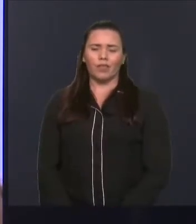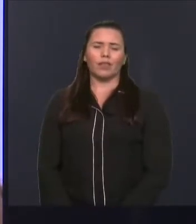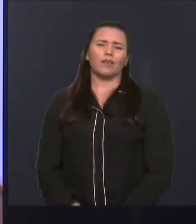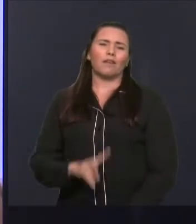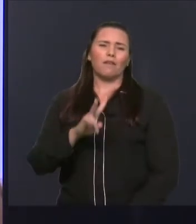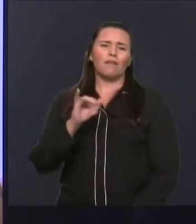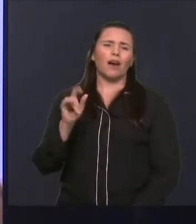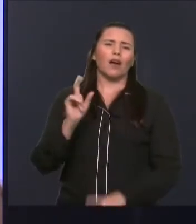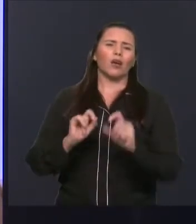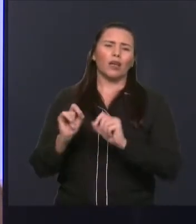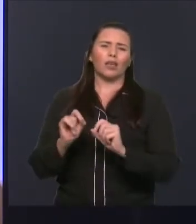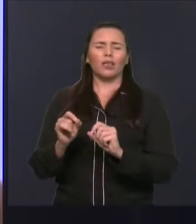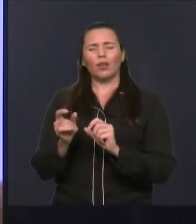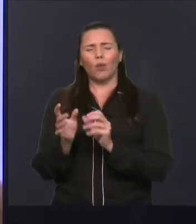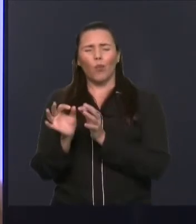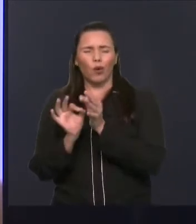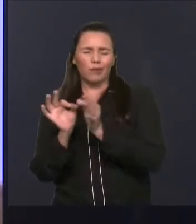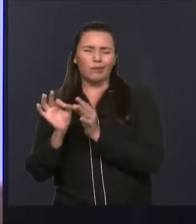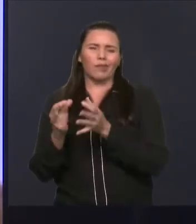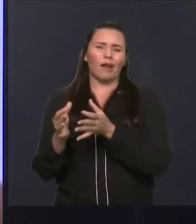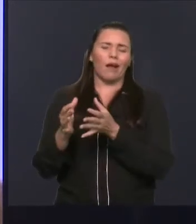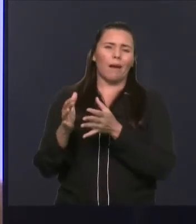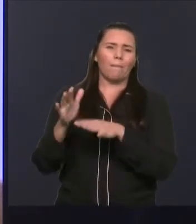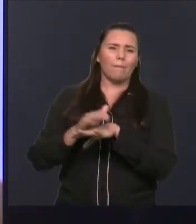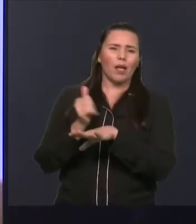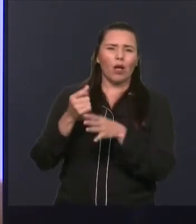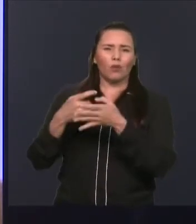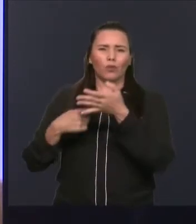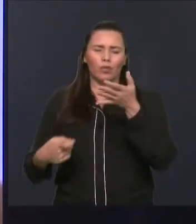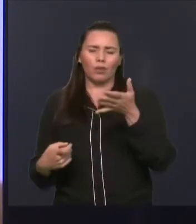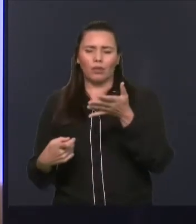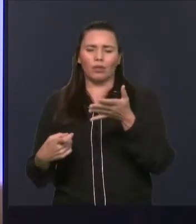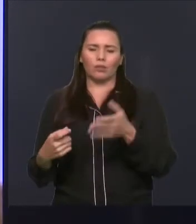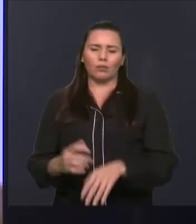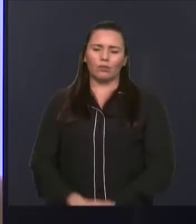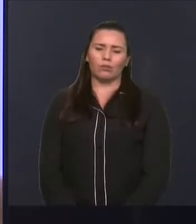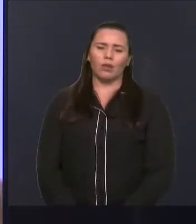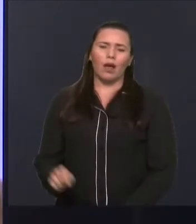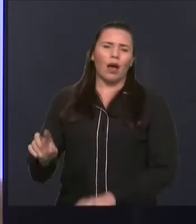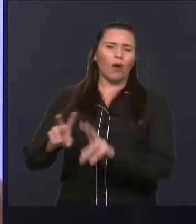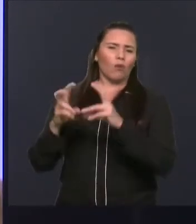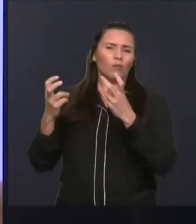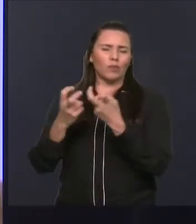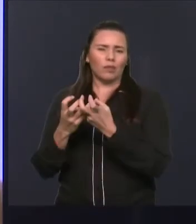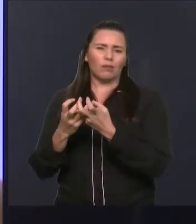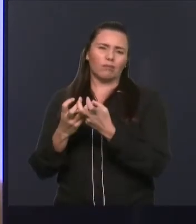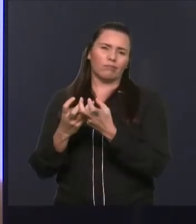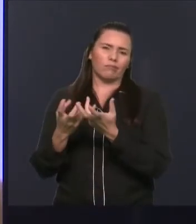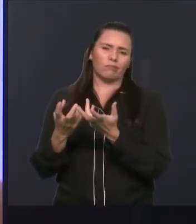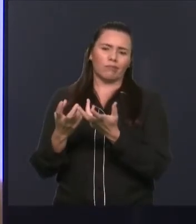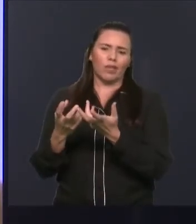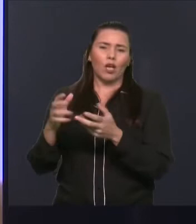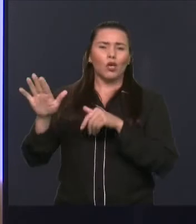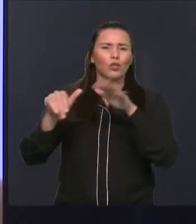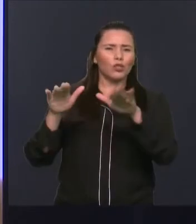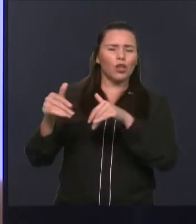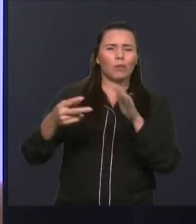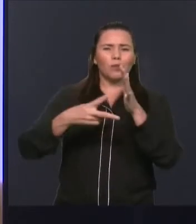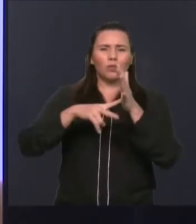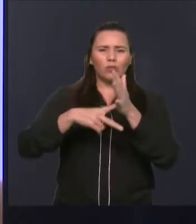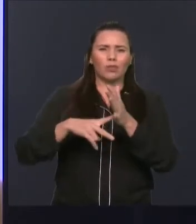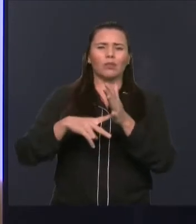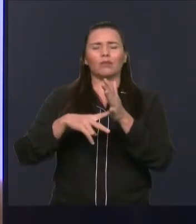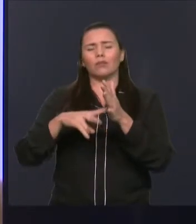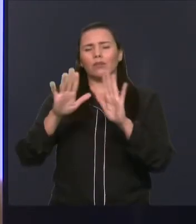problemas de ajustes. Aí a comissão vai resolvendo, convoca o sindicato das escolas privadas